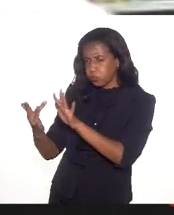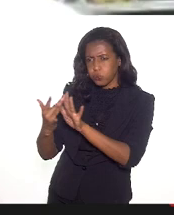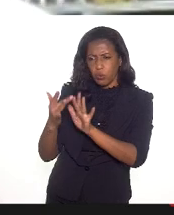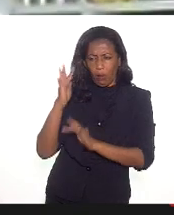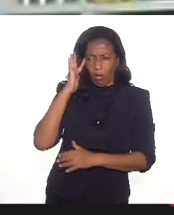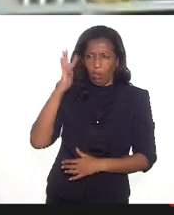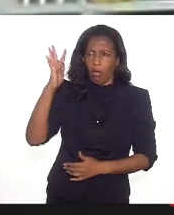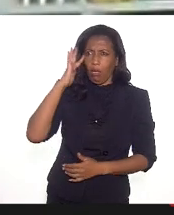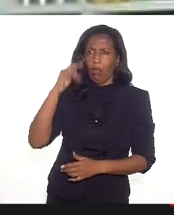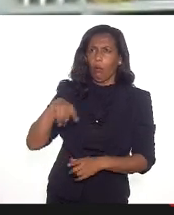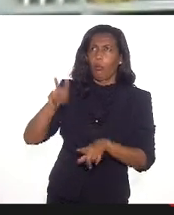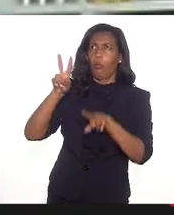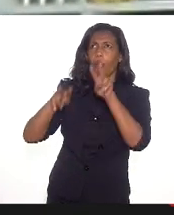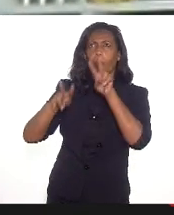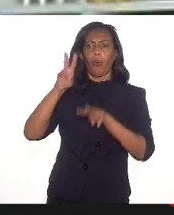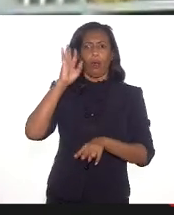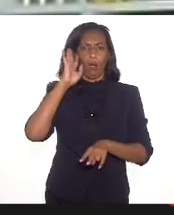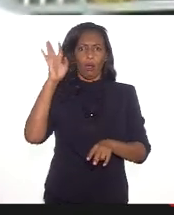reflexão,